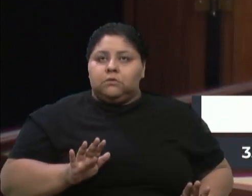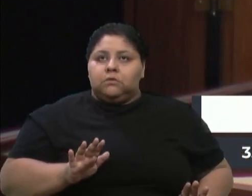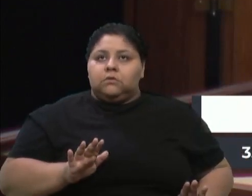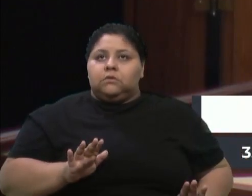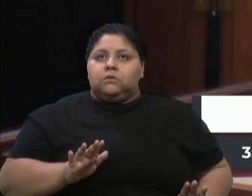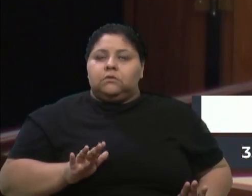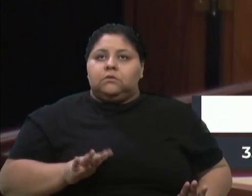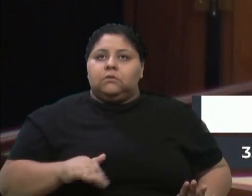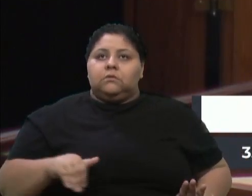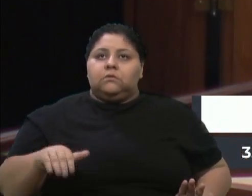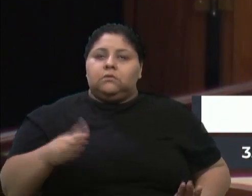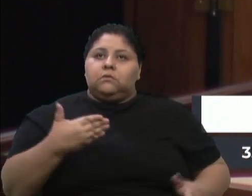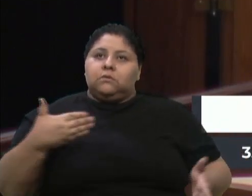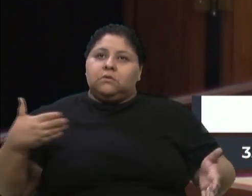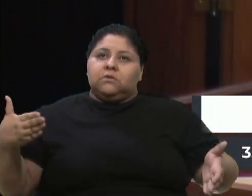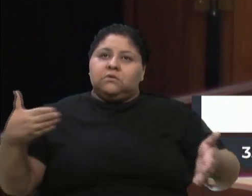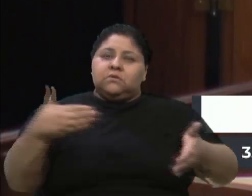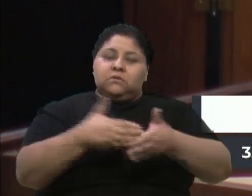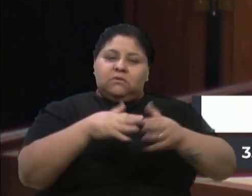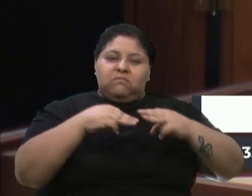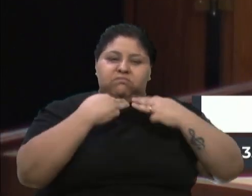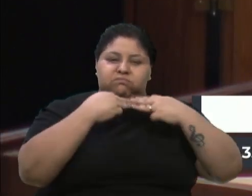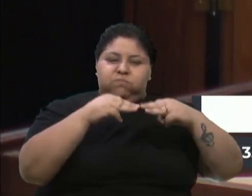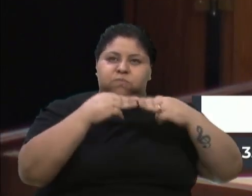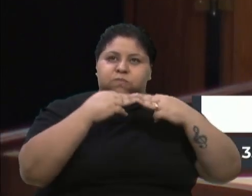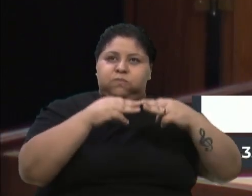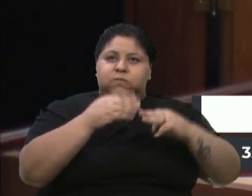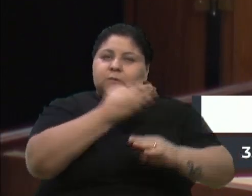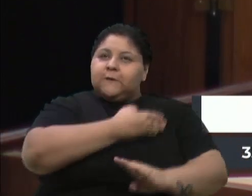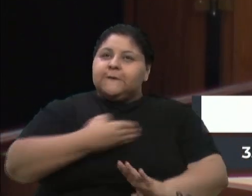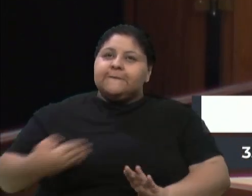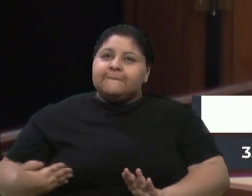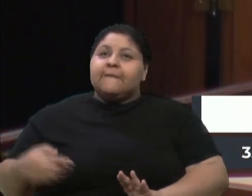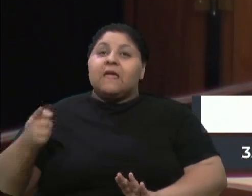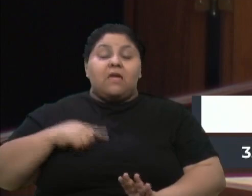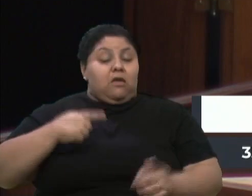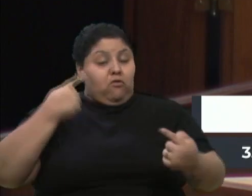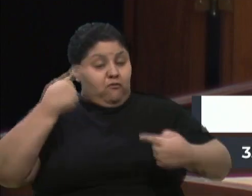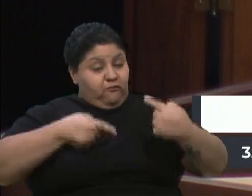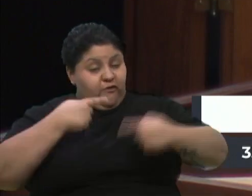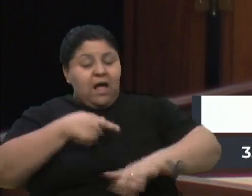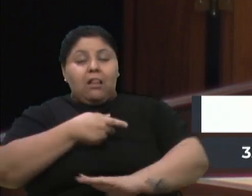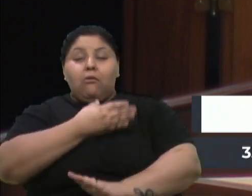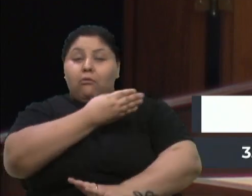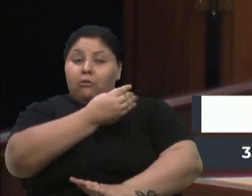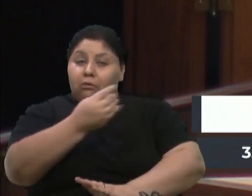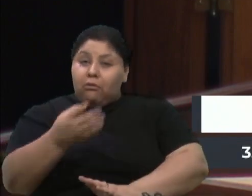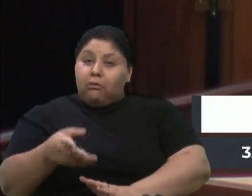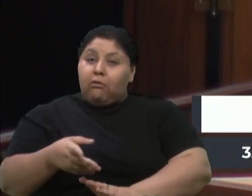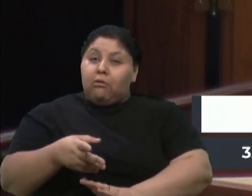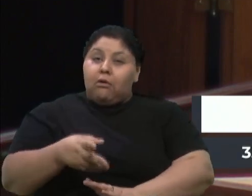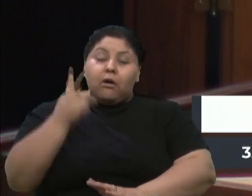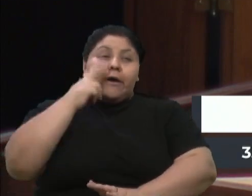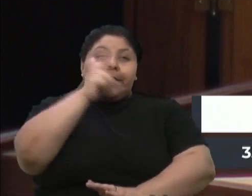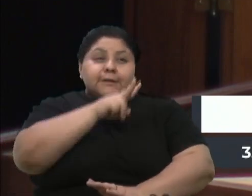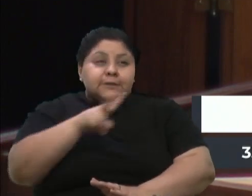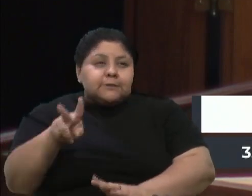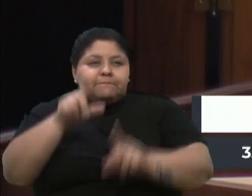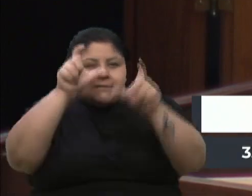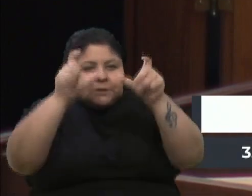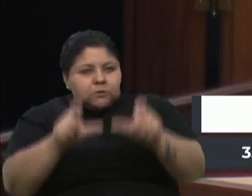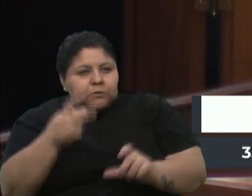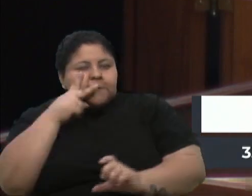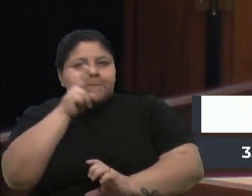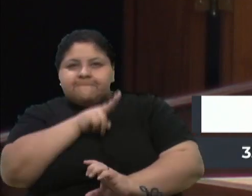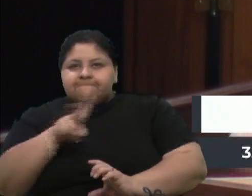inchar a máquina pública desta forma, e vereador Scalco, eu debato muito porque as pessoas estão assistindo a CPI, estão assistindo.